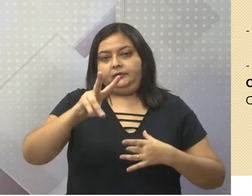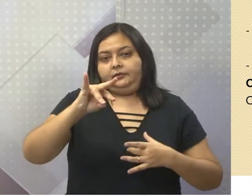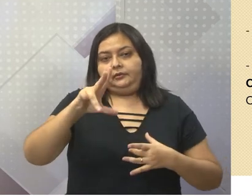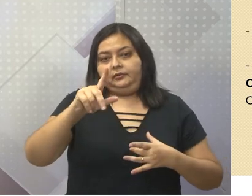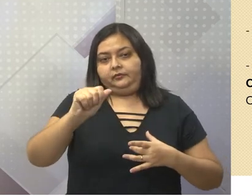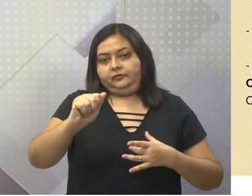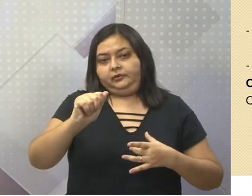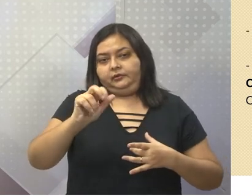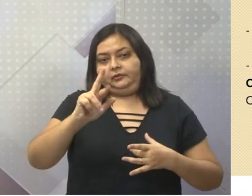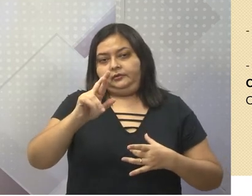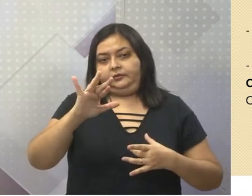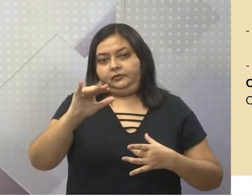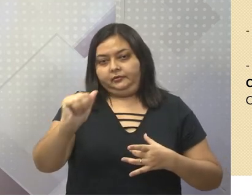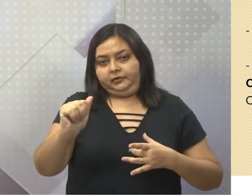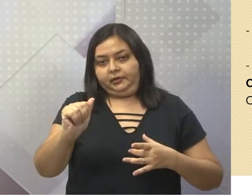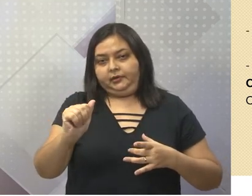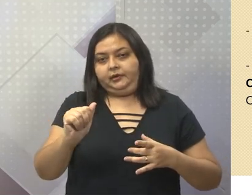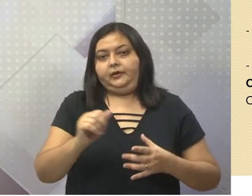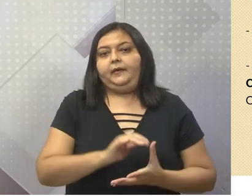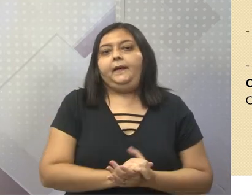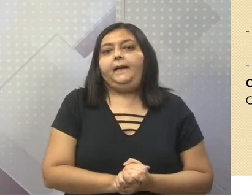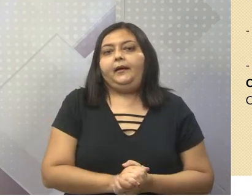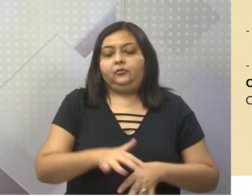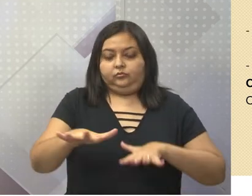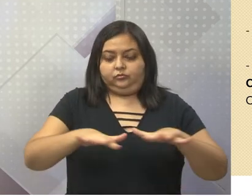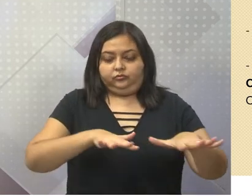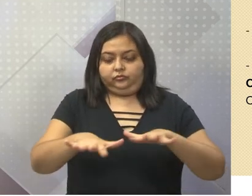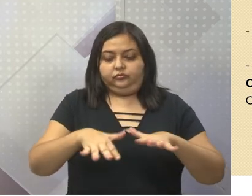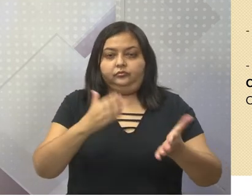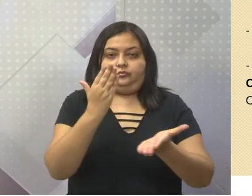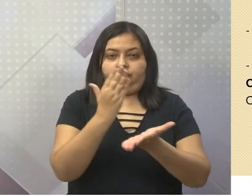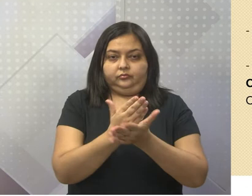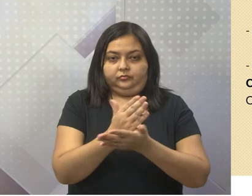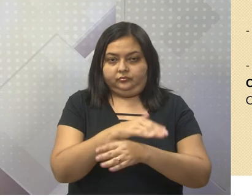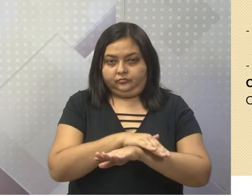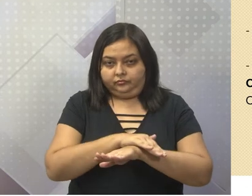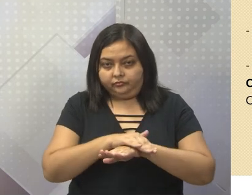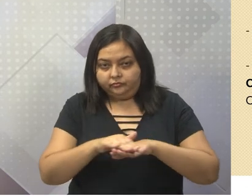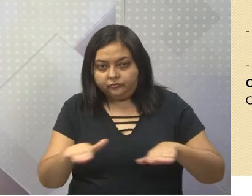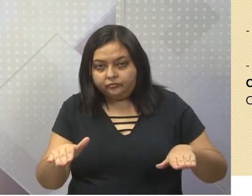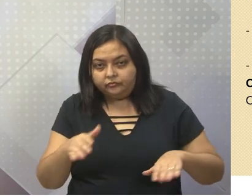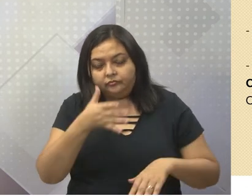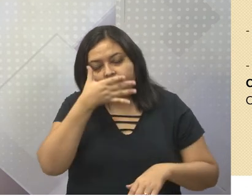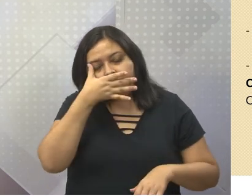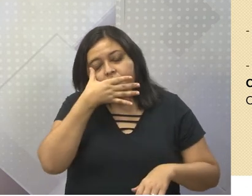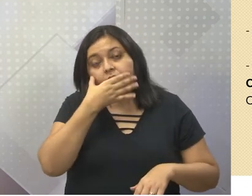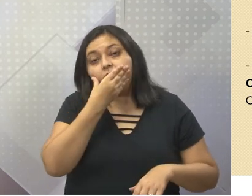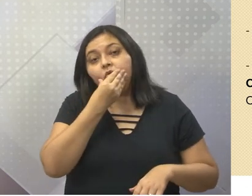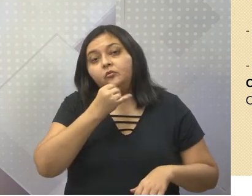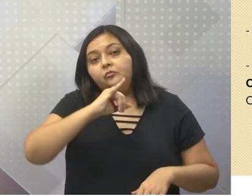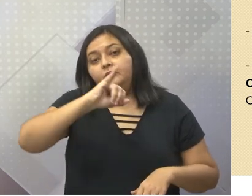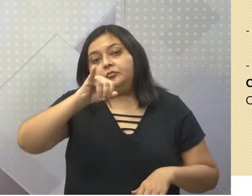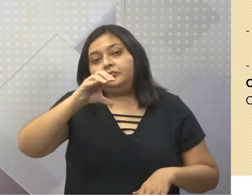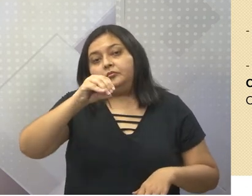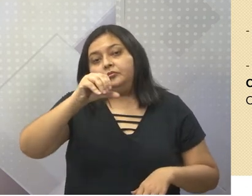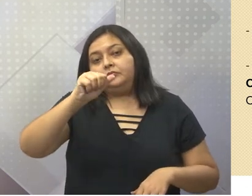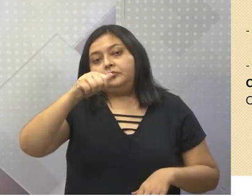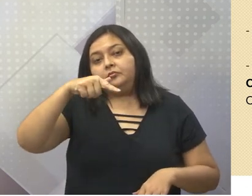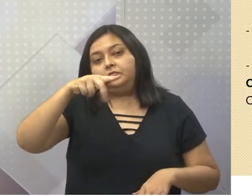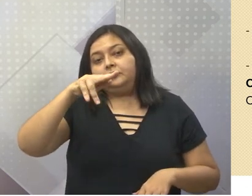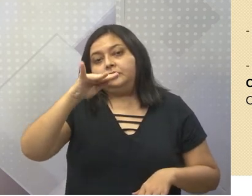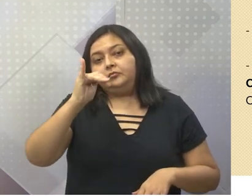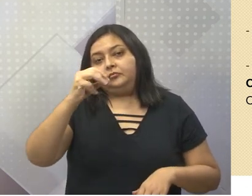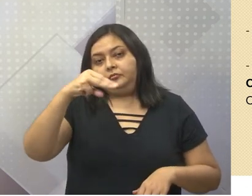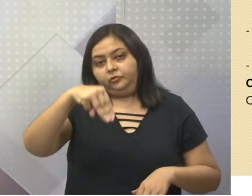foi o fim da Conjuração Mineira? O movimento foi delatado por Joaquim Silveiro do Reis,